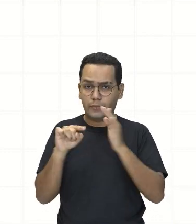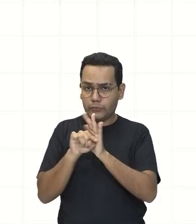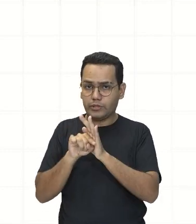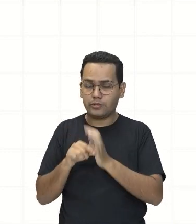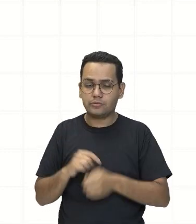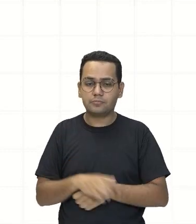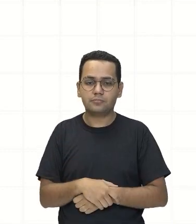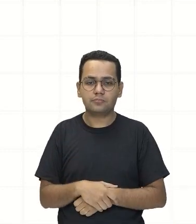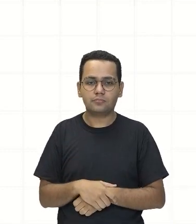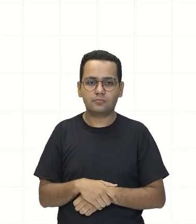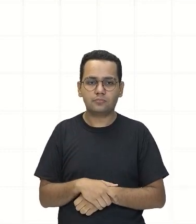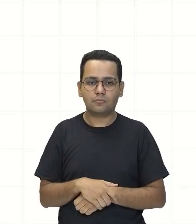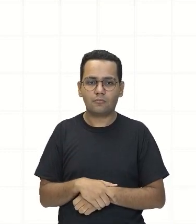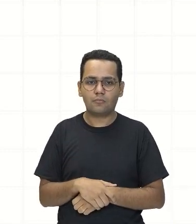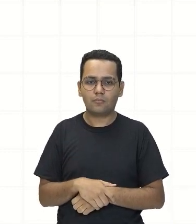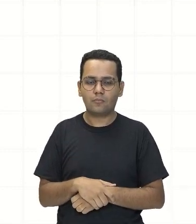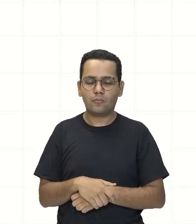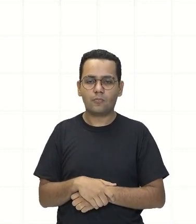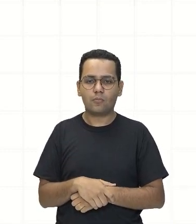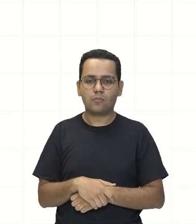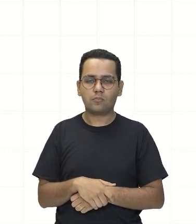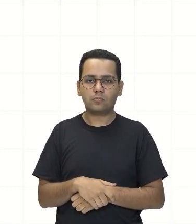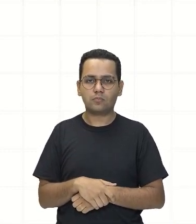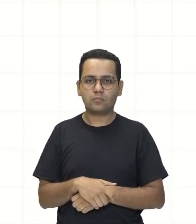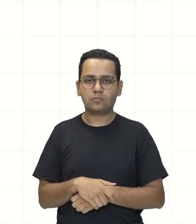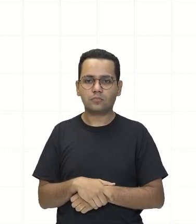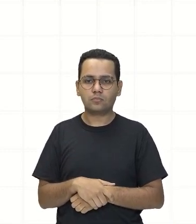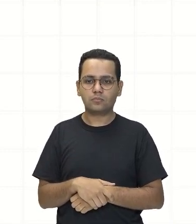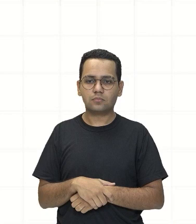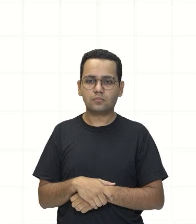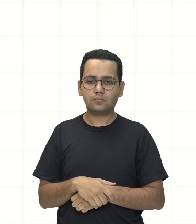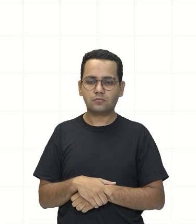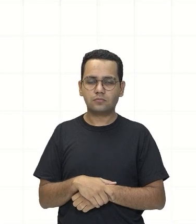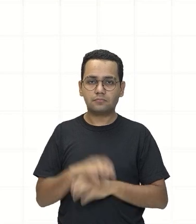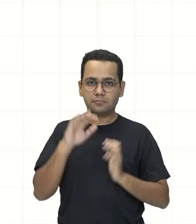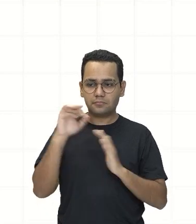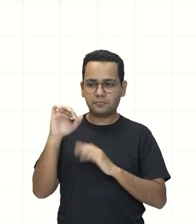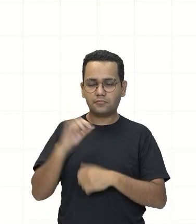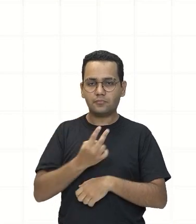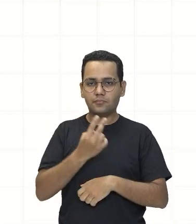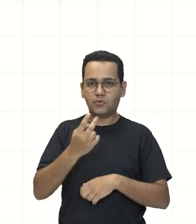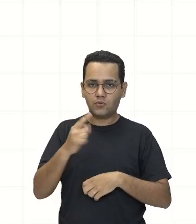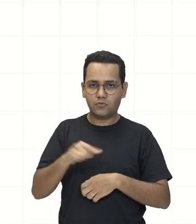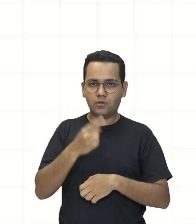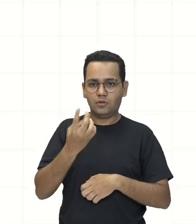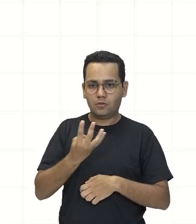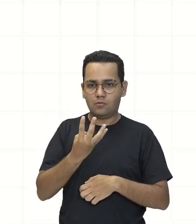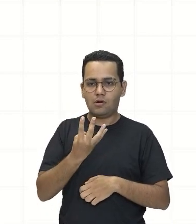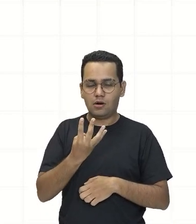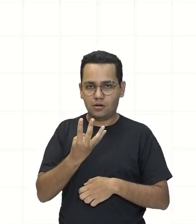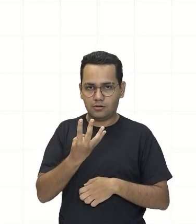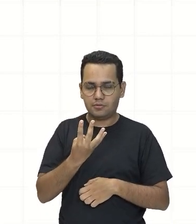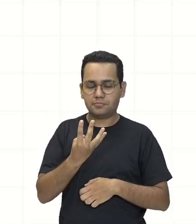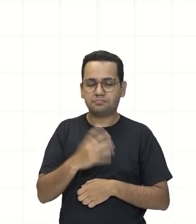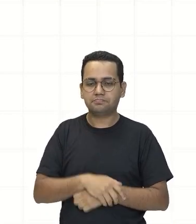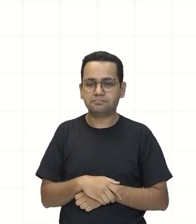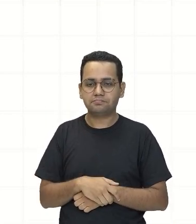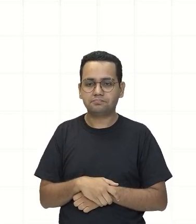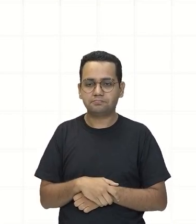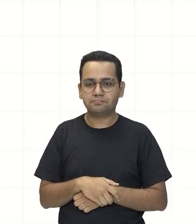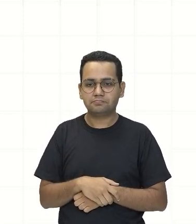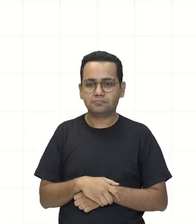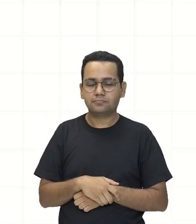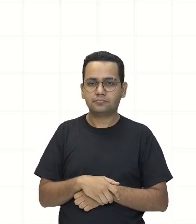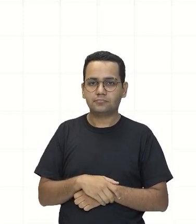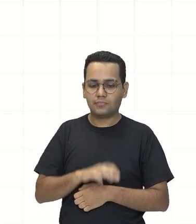Então na subtração O que nós temos? 2,4 Lembrando que é vírgula Embaixo de vírgula Olha só